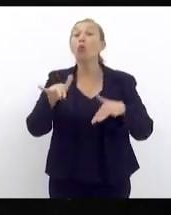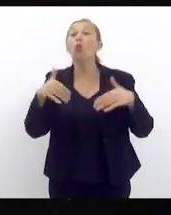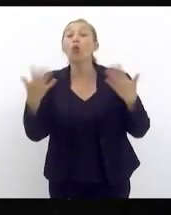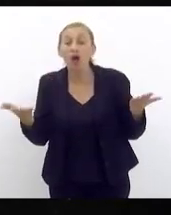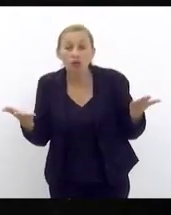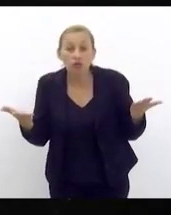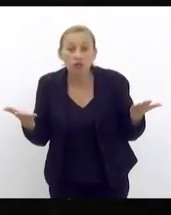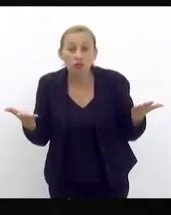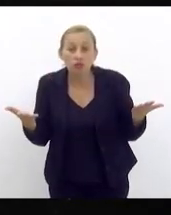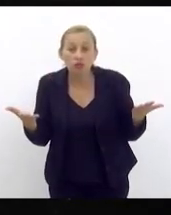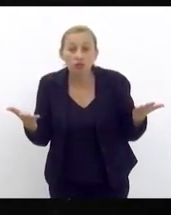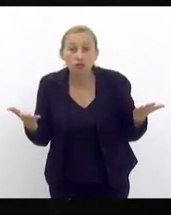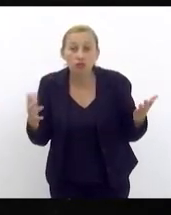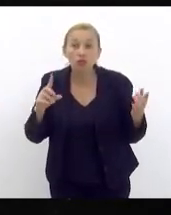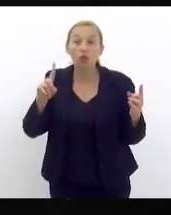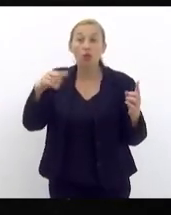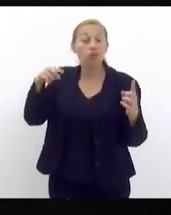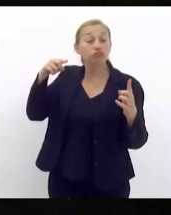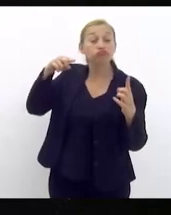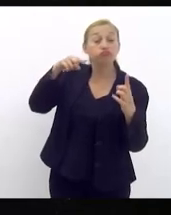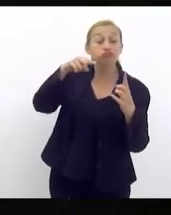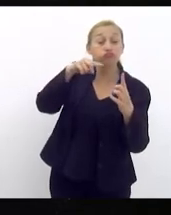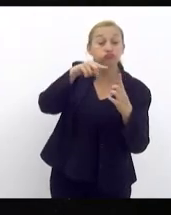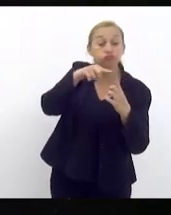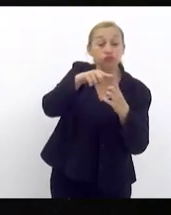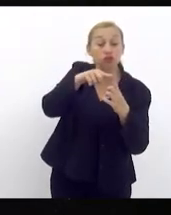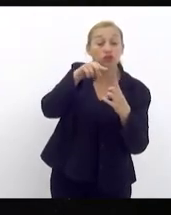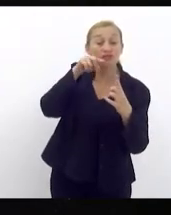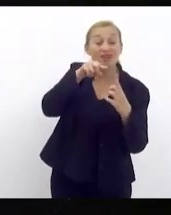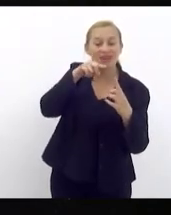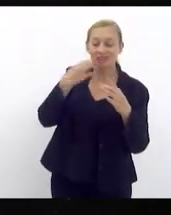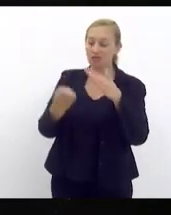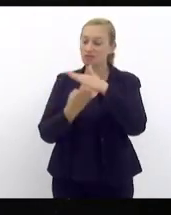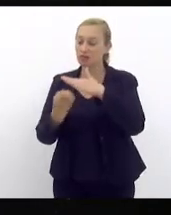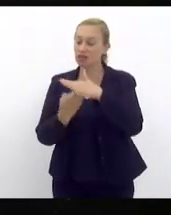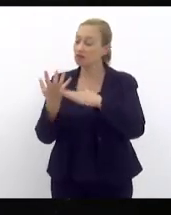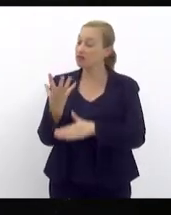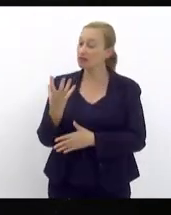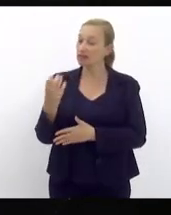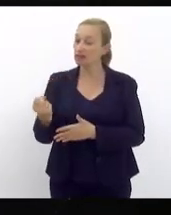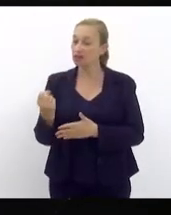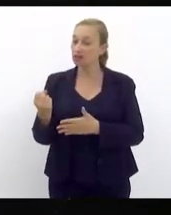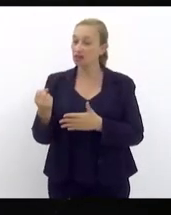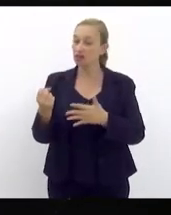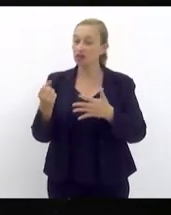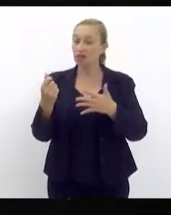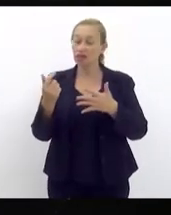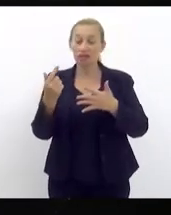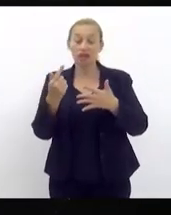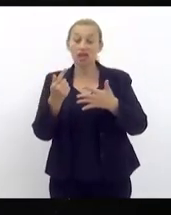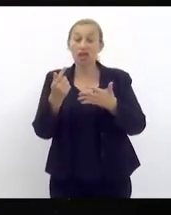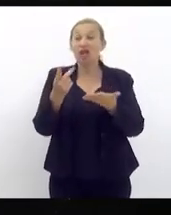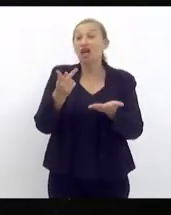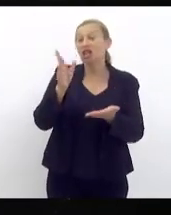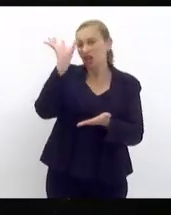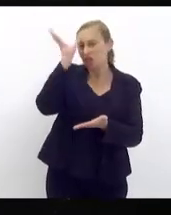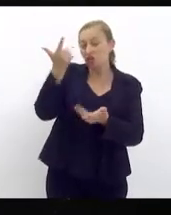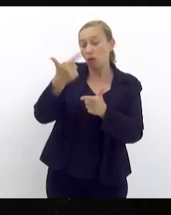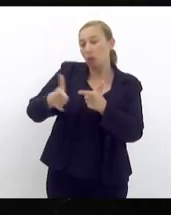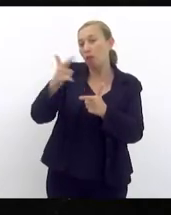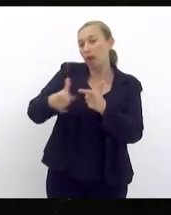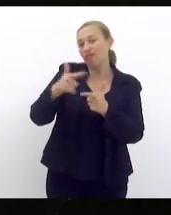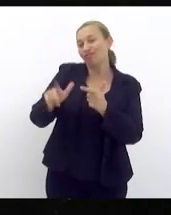o critério ou quais foram os critérios que essa empresa vem adotando no sentido de resolver a questão da falta d'água que é